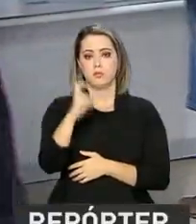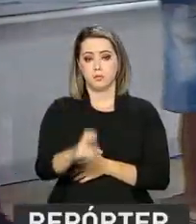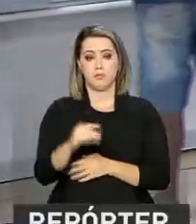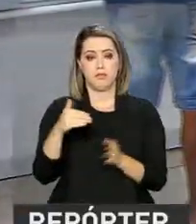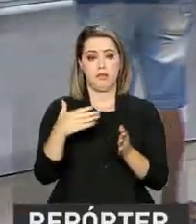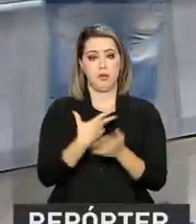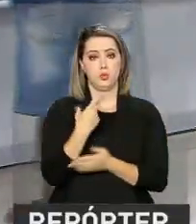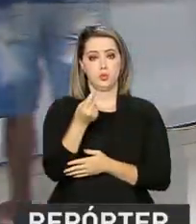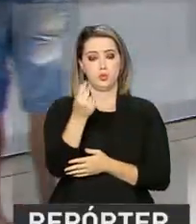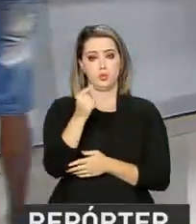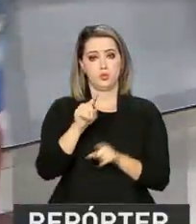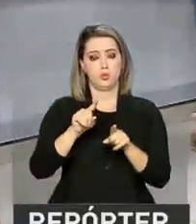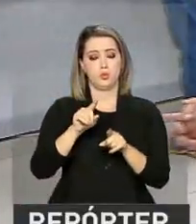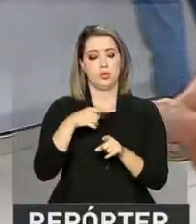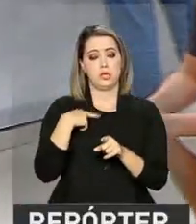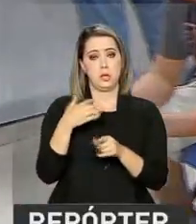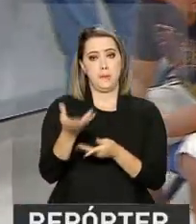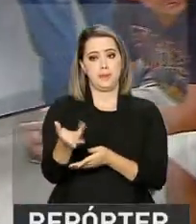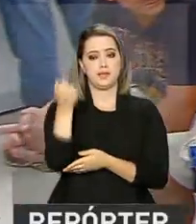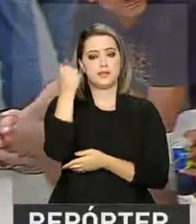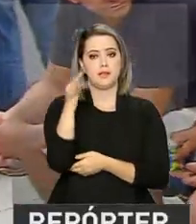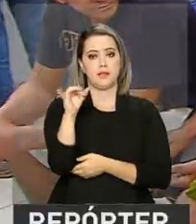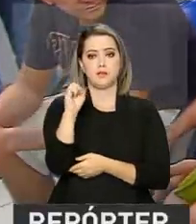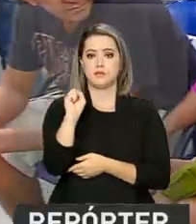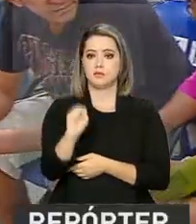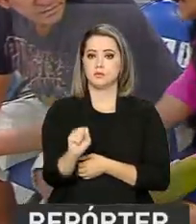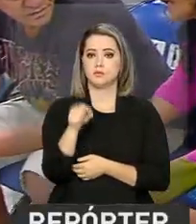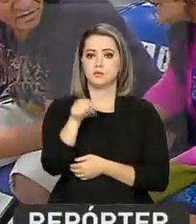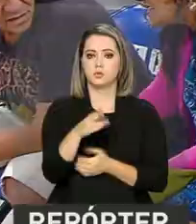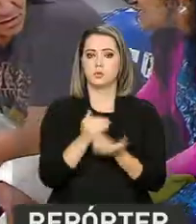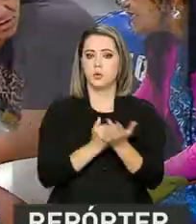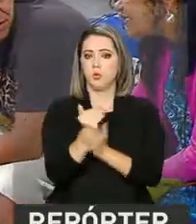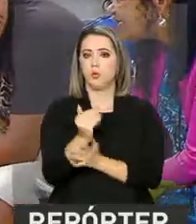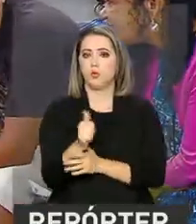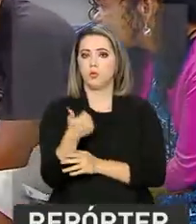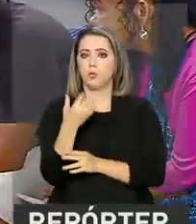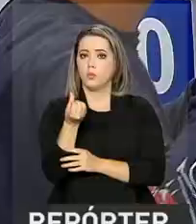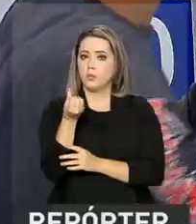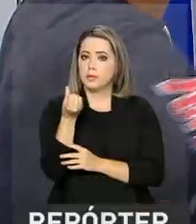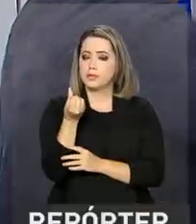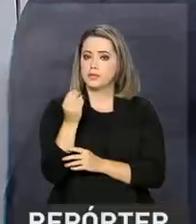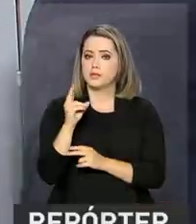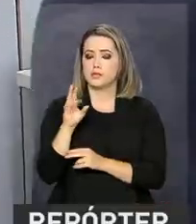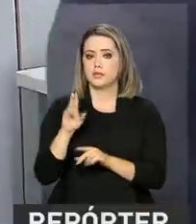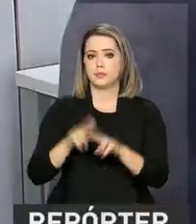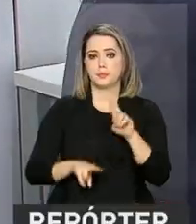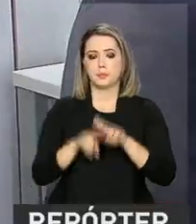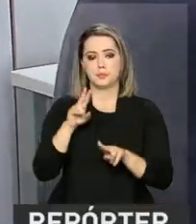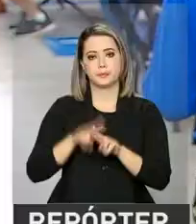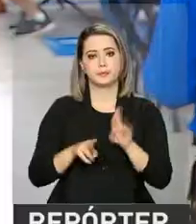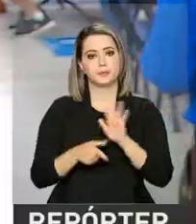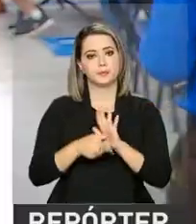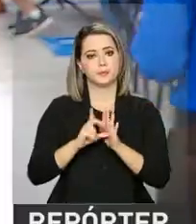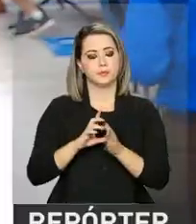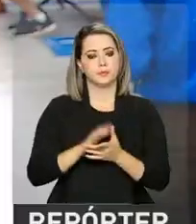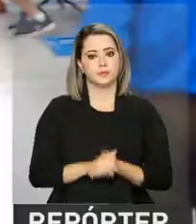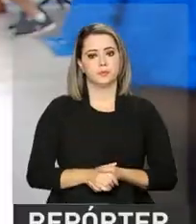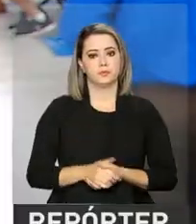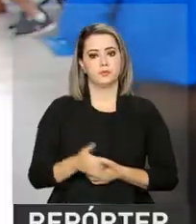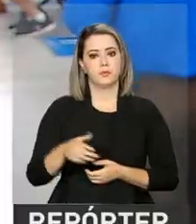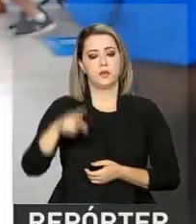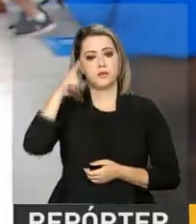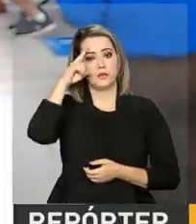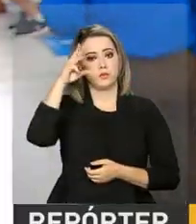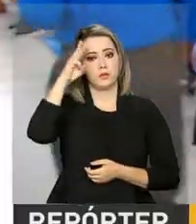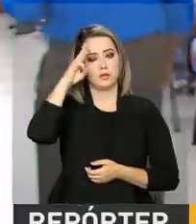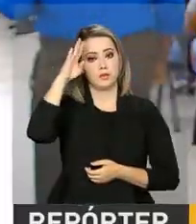retirada do benefício nessa fase, que tinha previsão de começar em 16 de junho, foi antecipada. Segunda e terça e